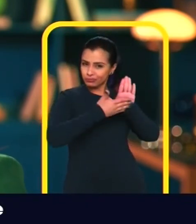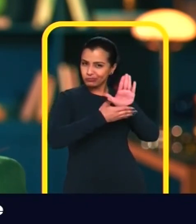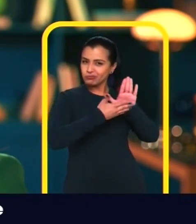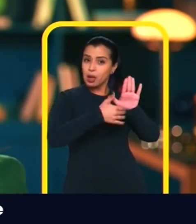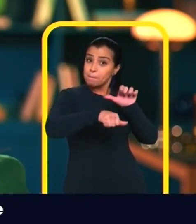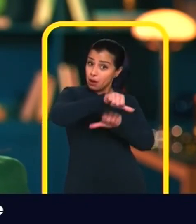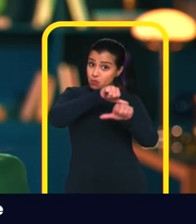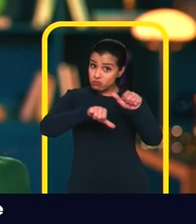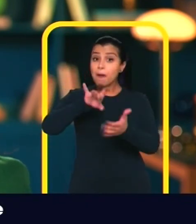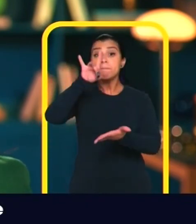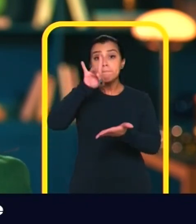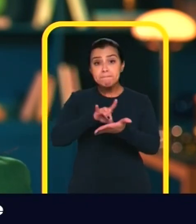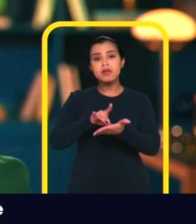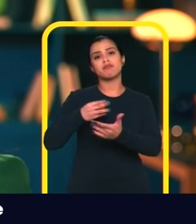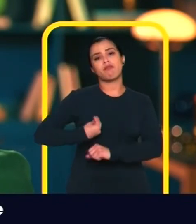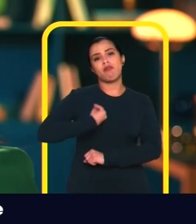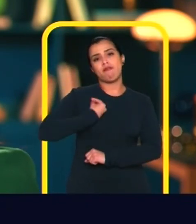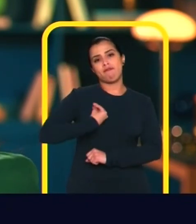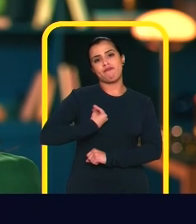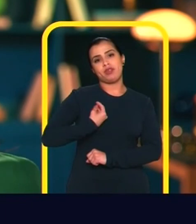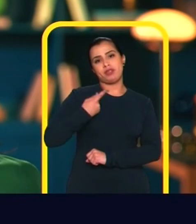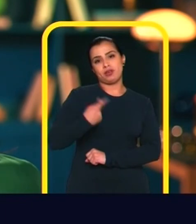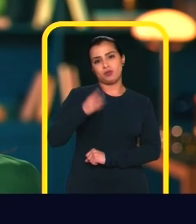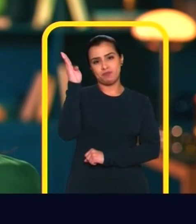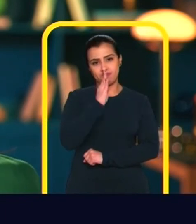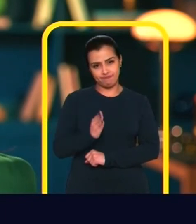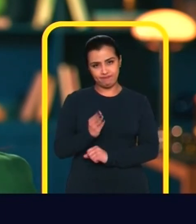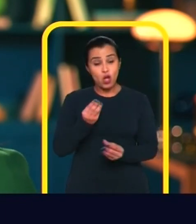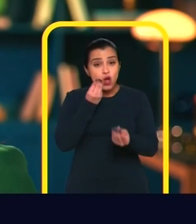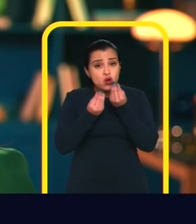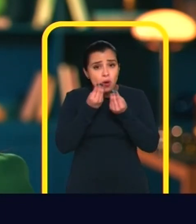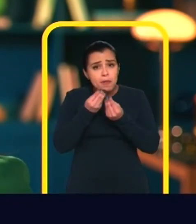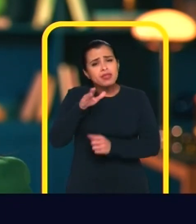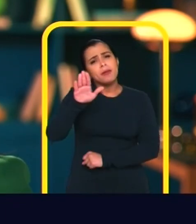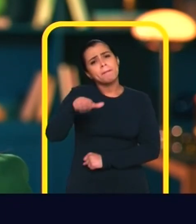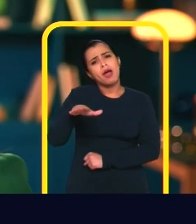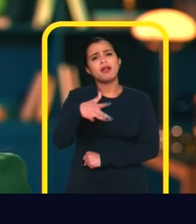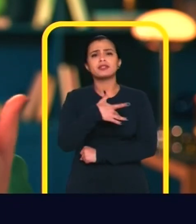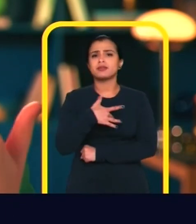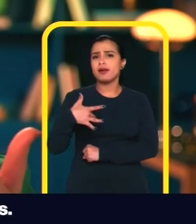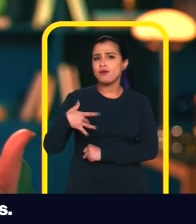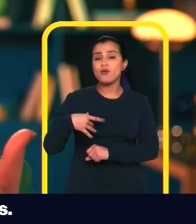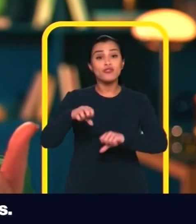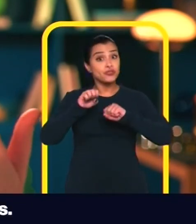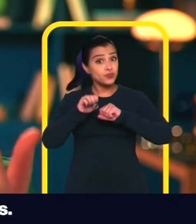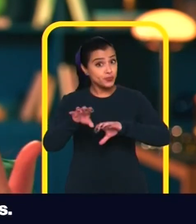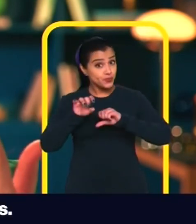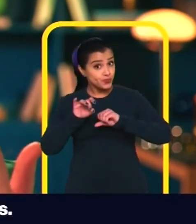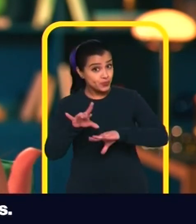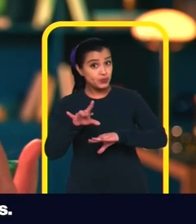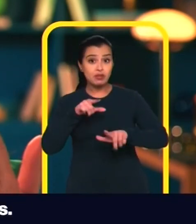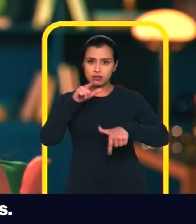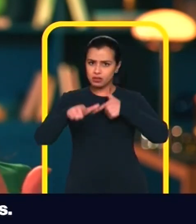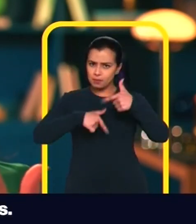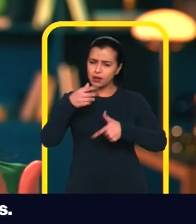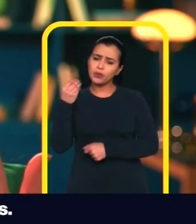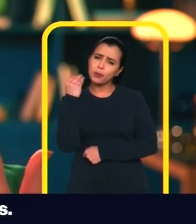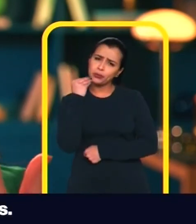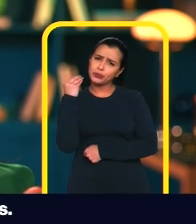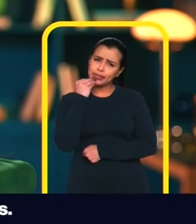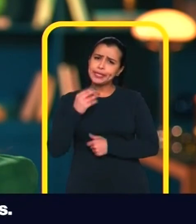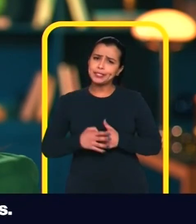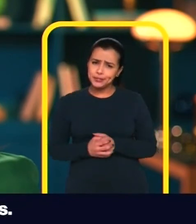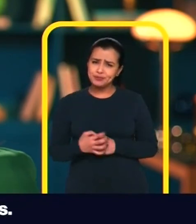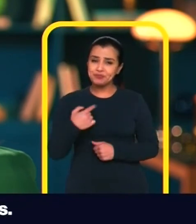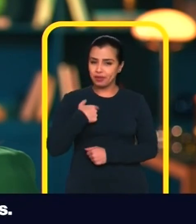fazendo propostas Pra mudar de verdade a vida dos brasileiros Comida mais barata Saúde, educação, emprego e